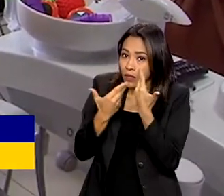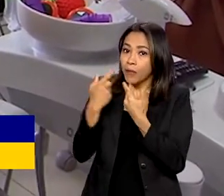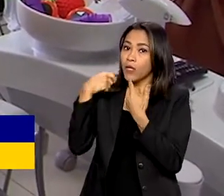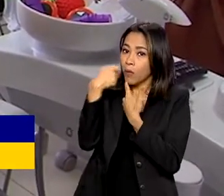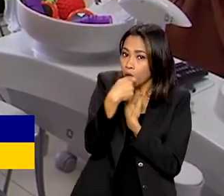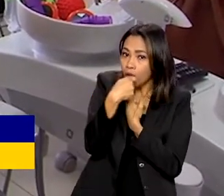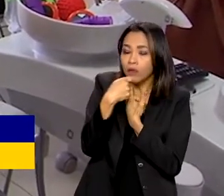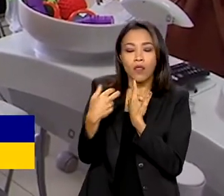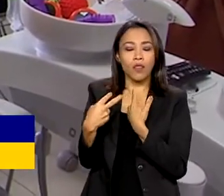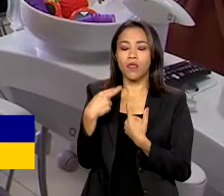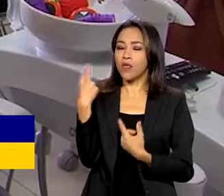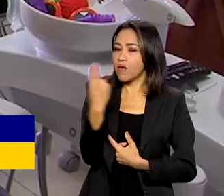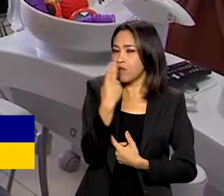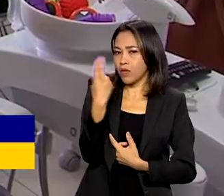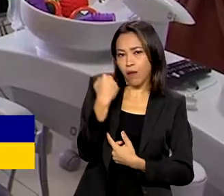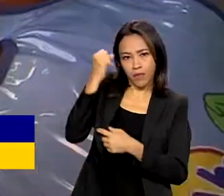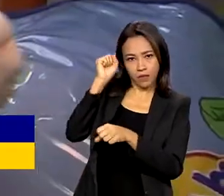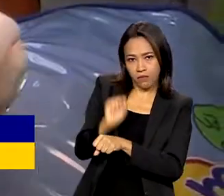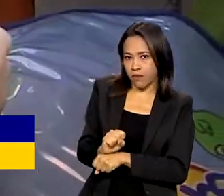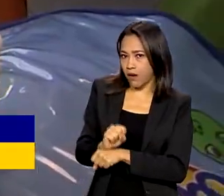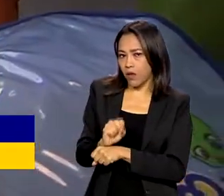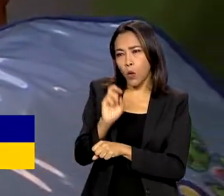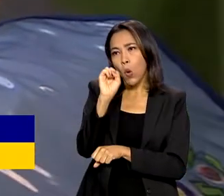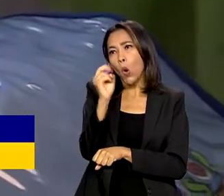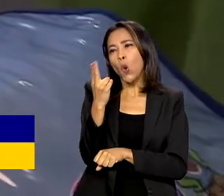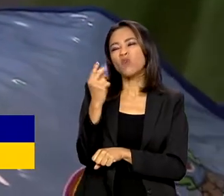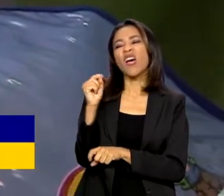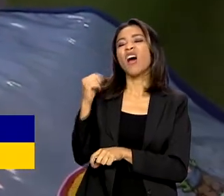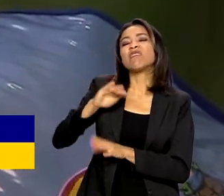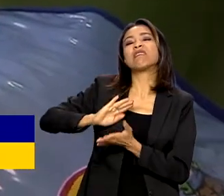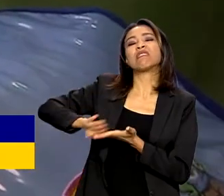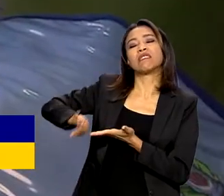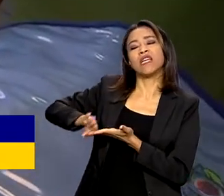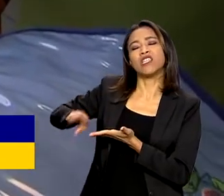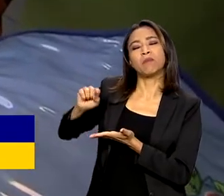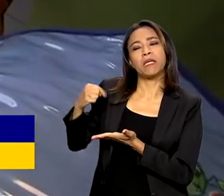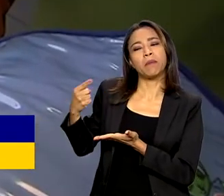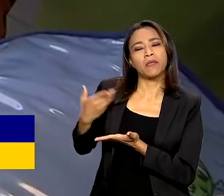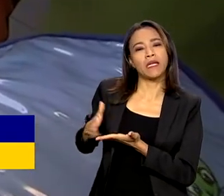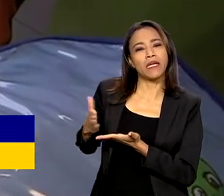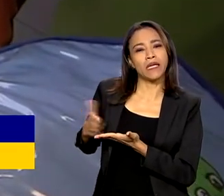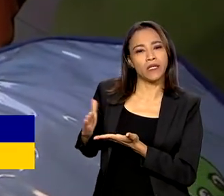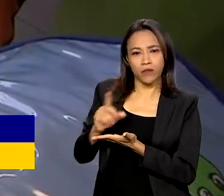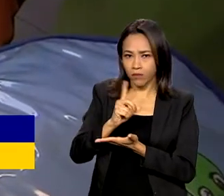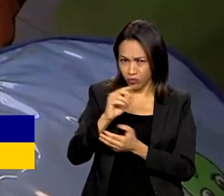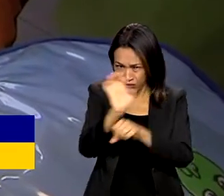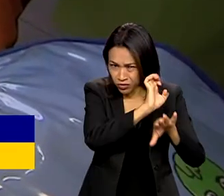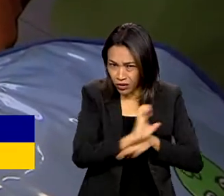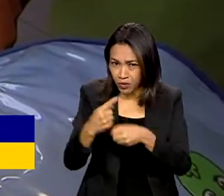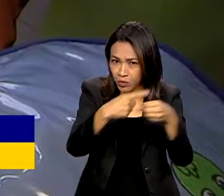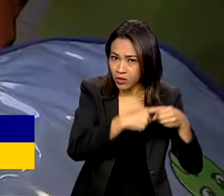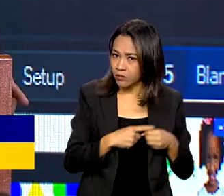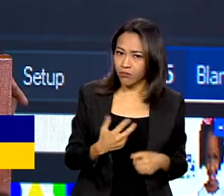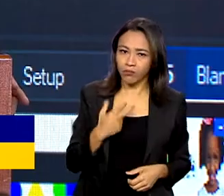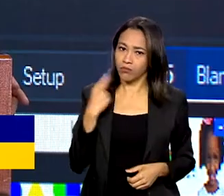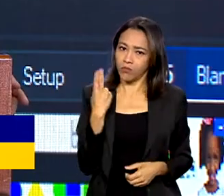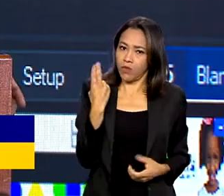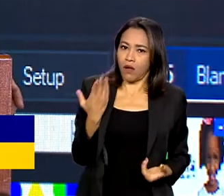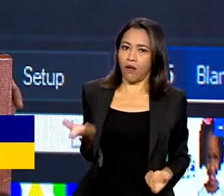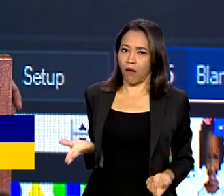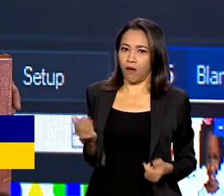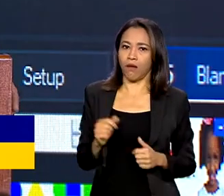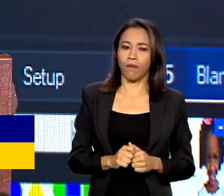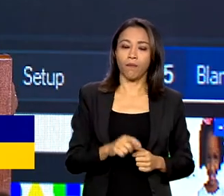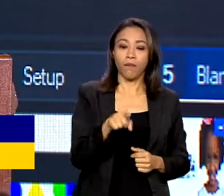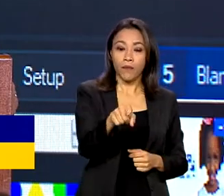não podem ser interrompidos ou colocados em segundo plano por estados e municípios. Eu quero